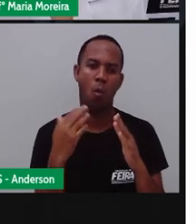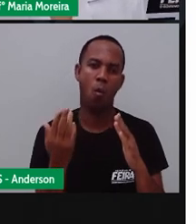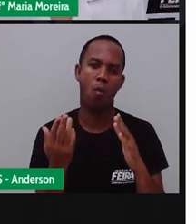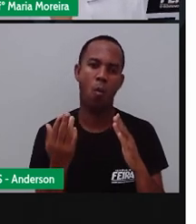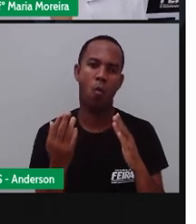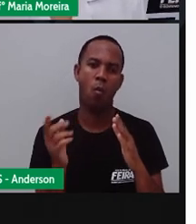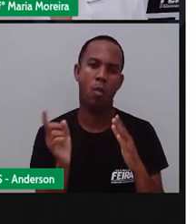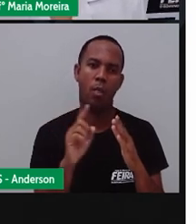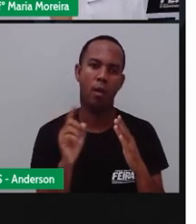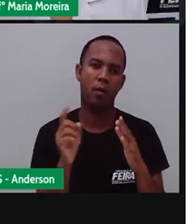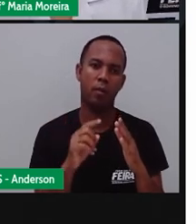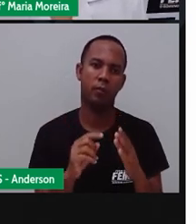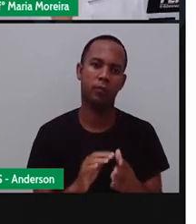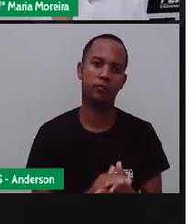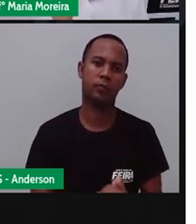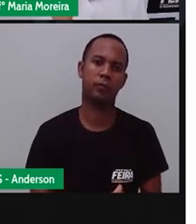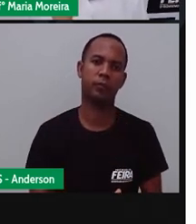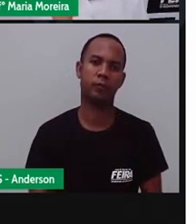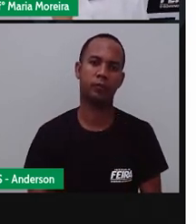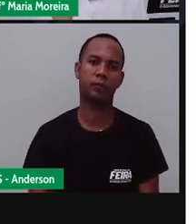residência, tá?